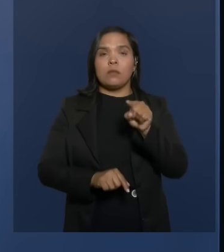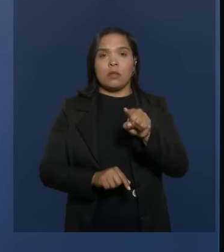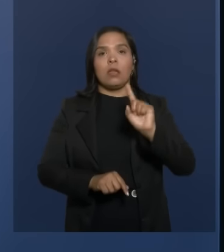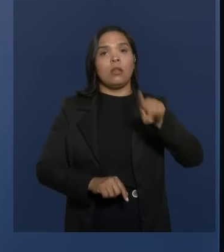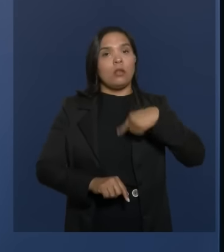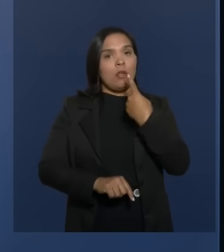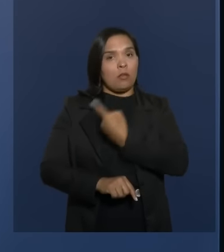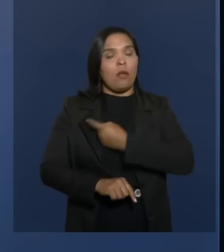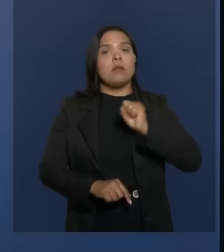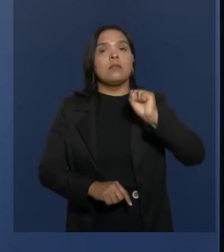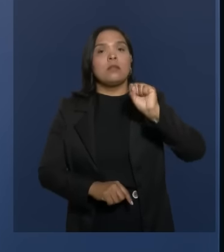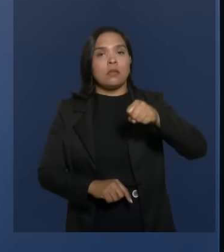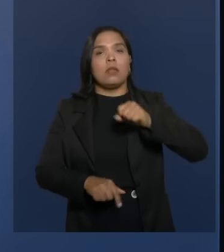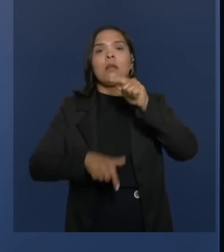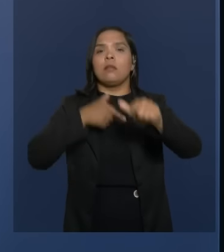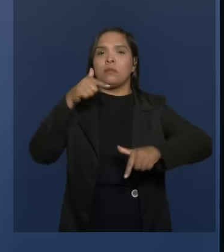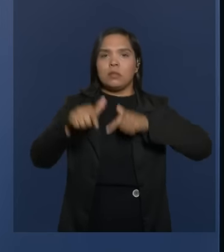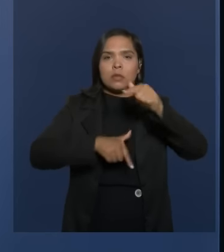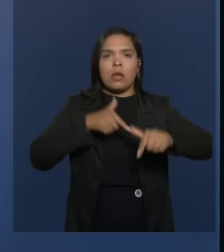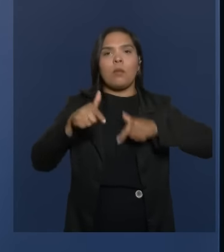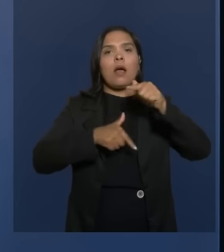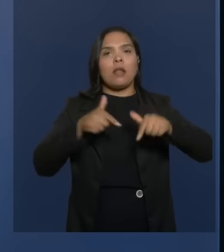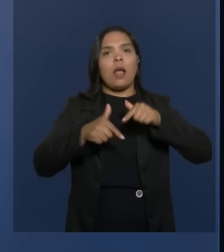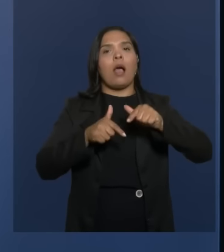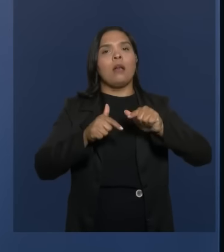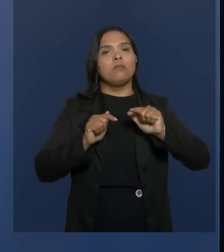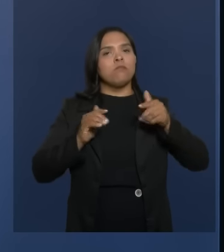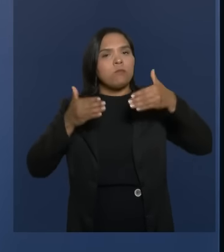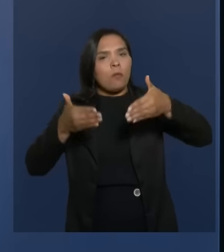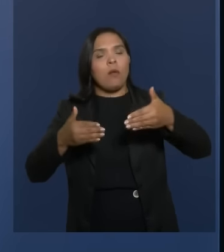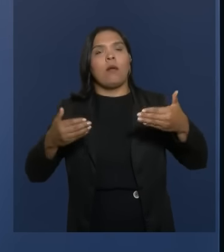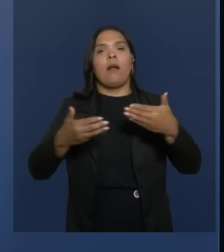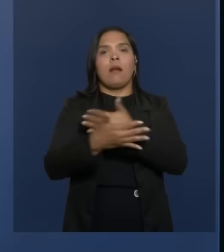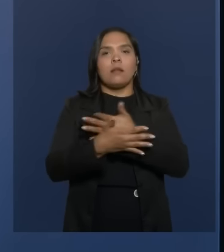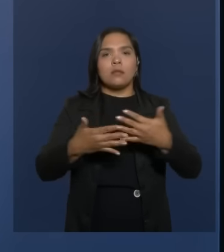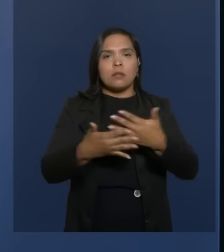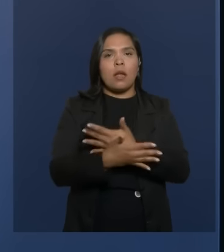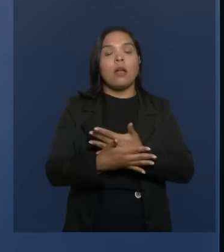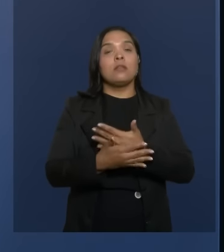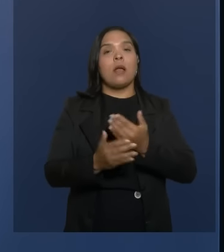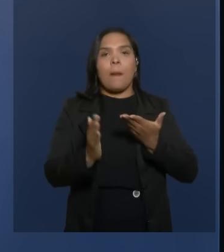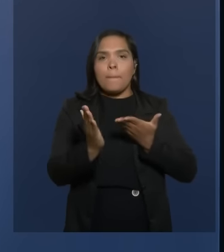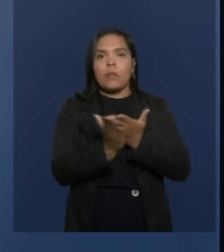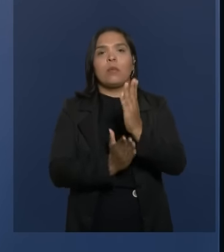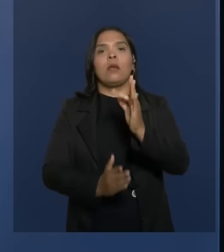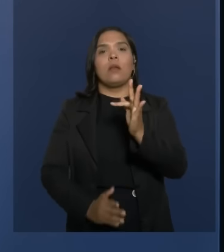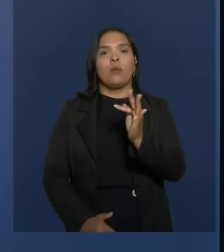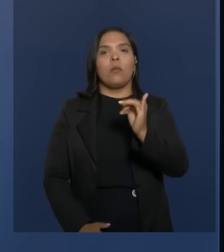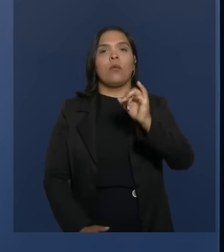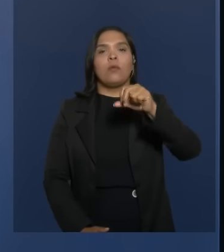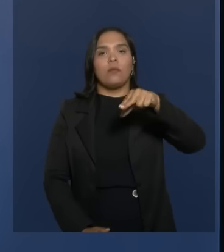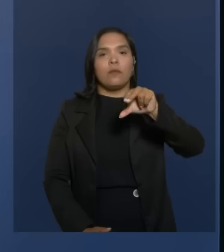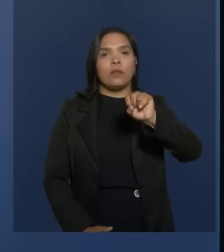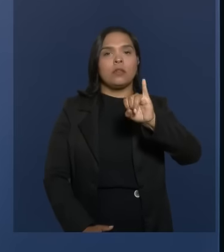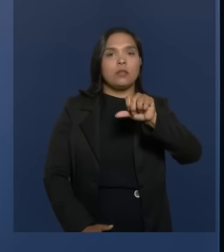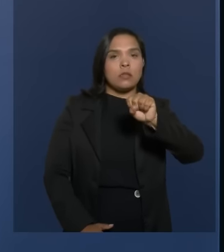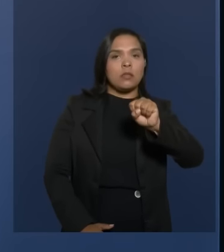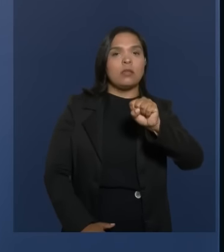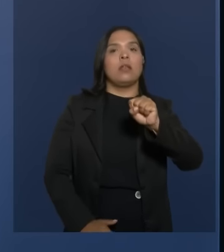vamos sim trabalhar em prol da nossa cidade, aprovei o Finiza 3, como tem aprovado todos,